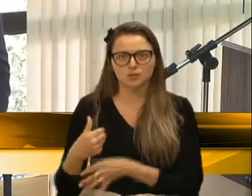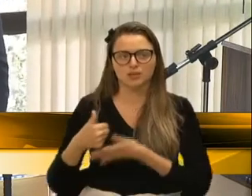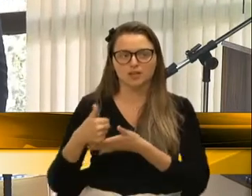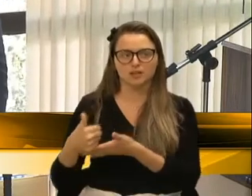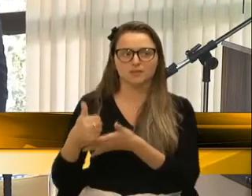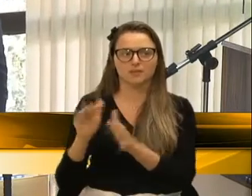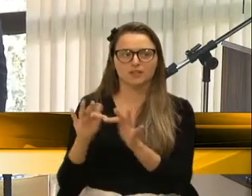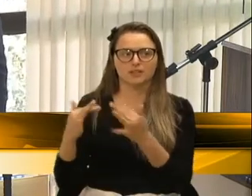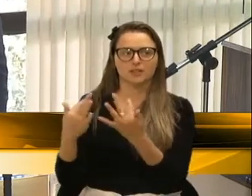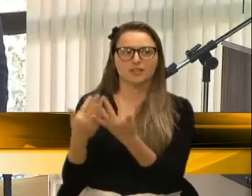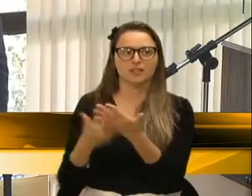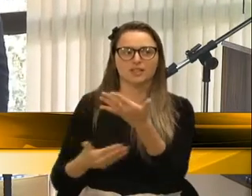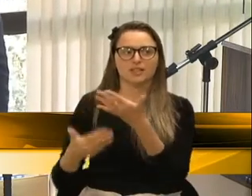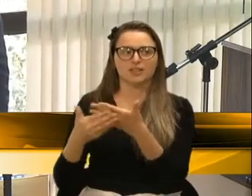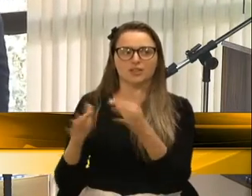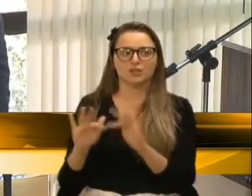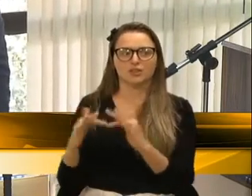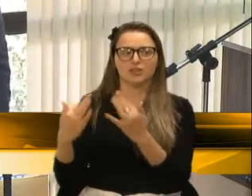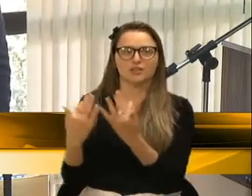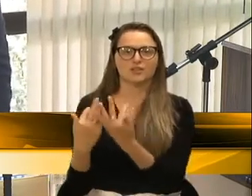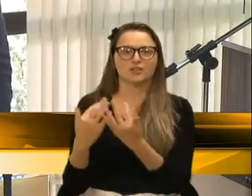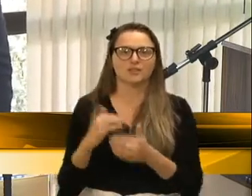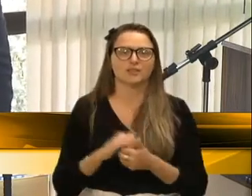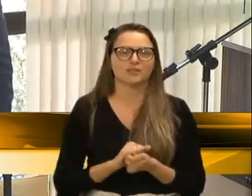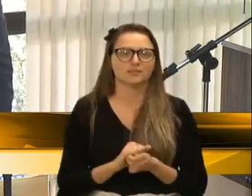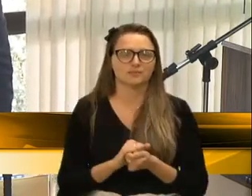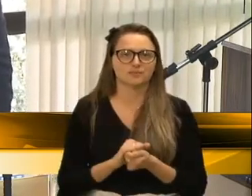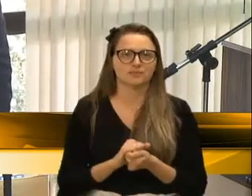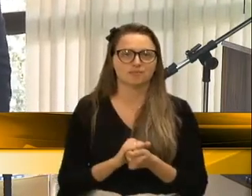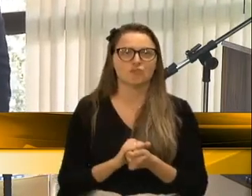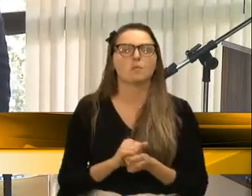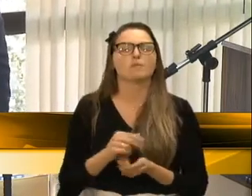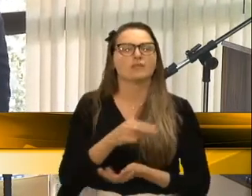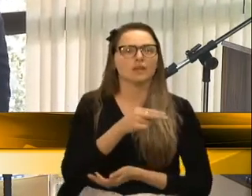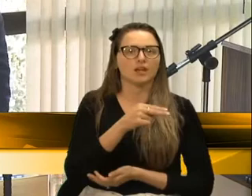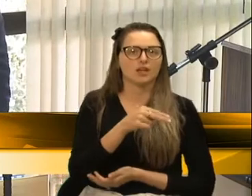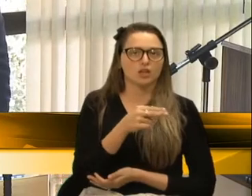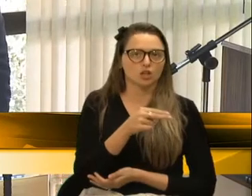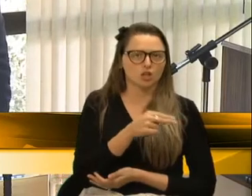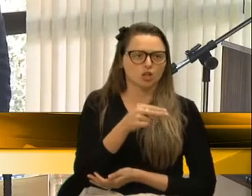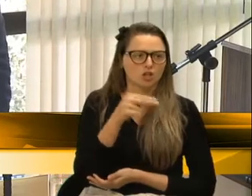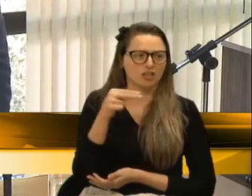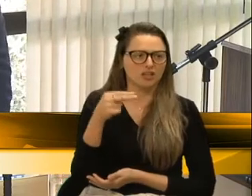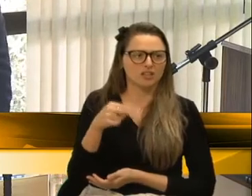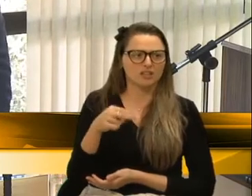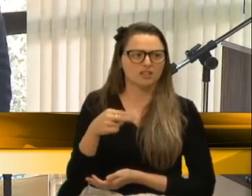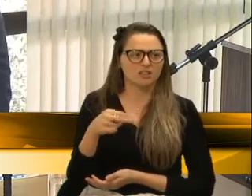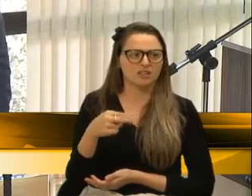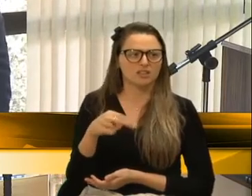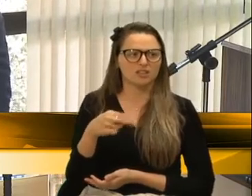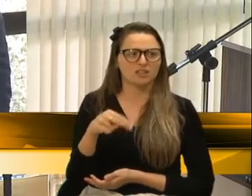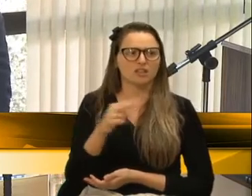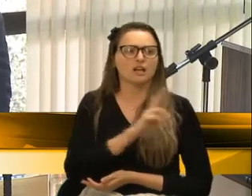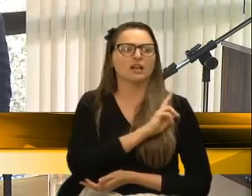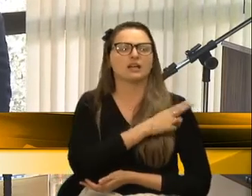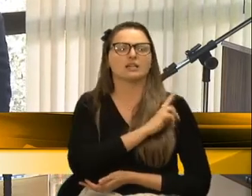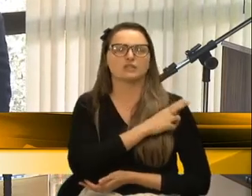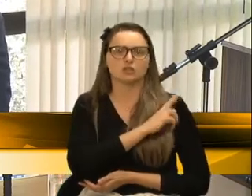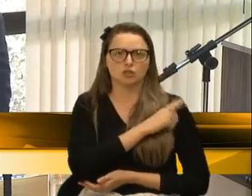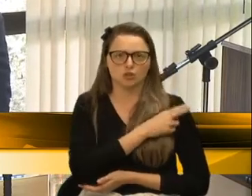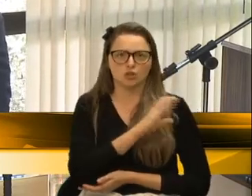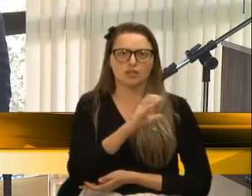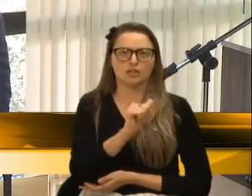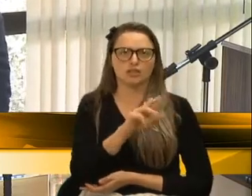a toda a família do Wilson José Meneguce, às noras e gengo, às noras, a Margaret Weber Meneguce, a Caroline